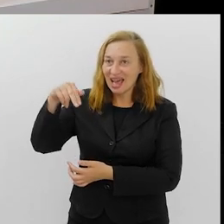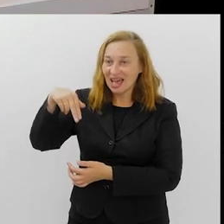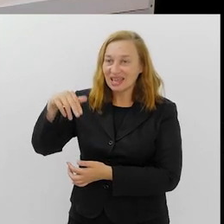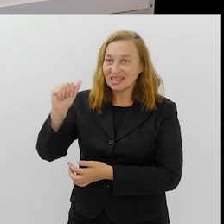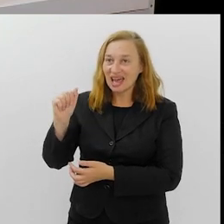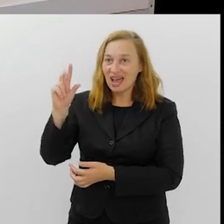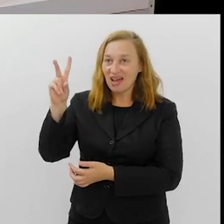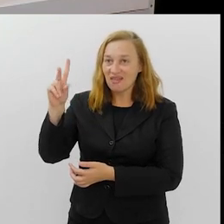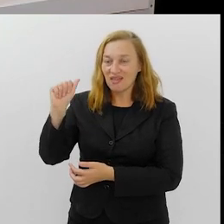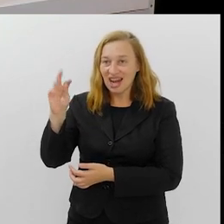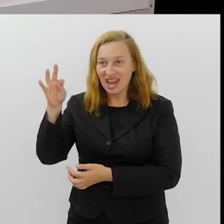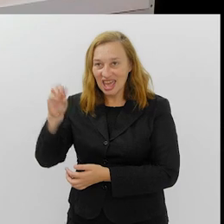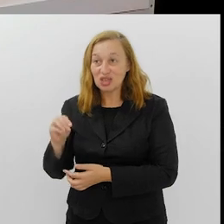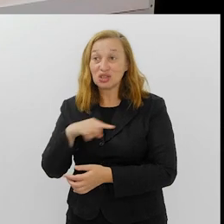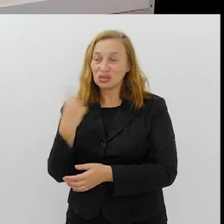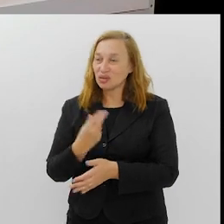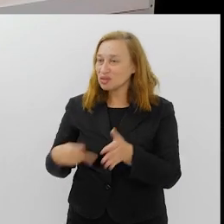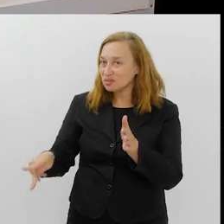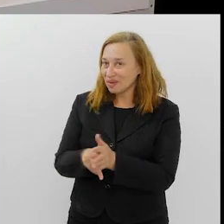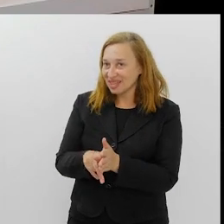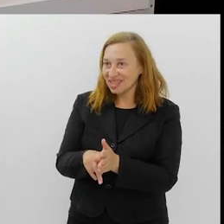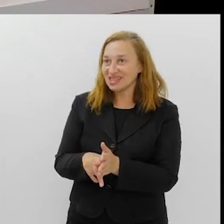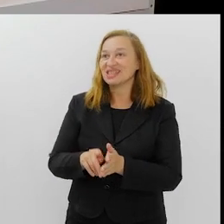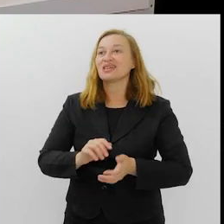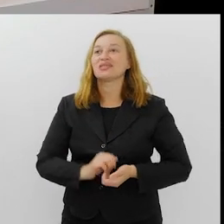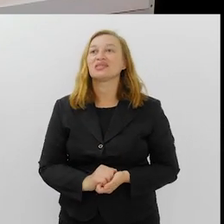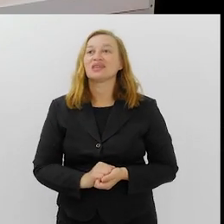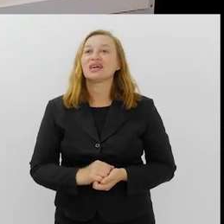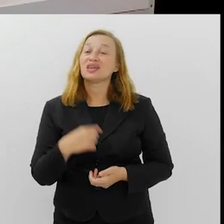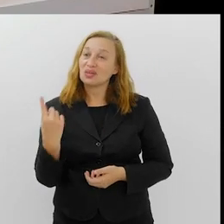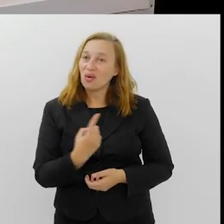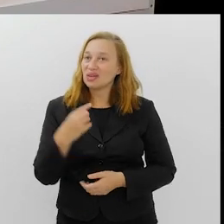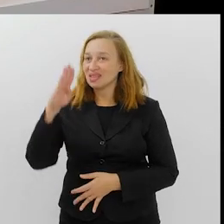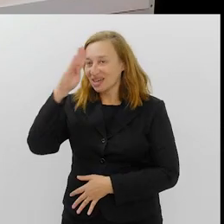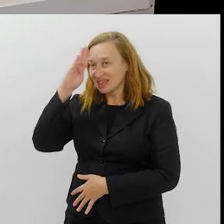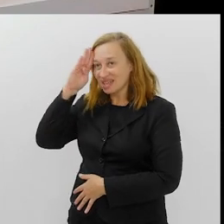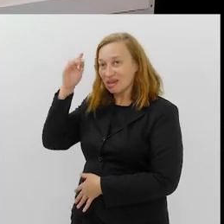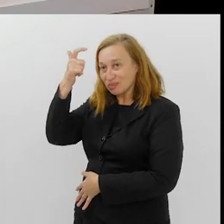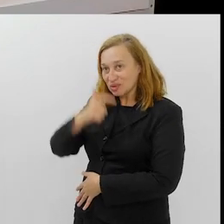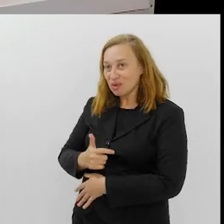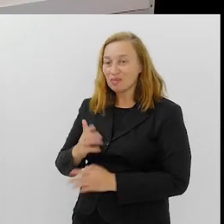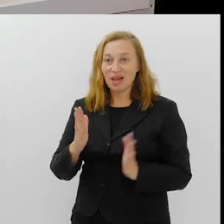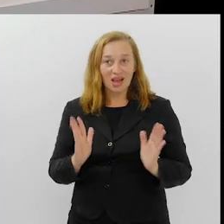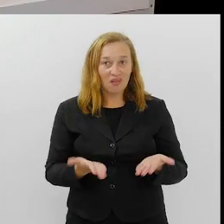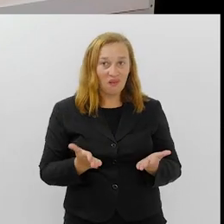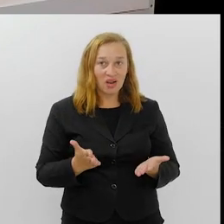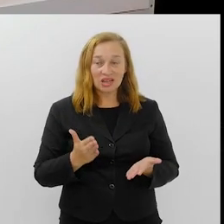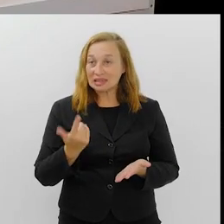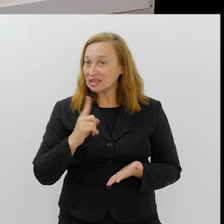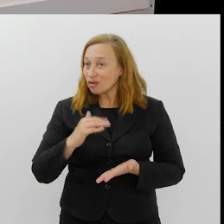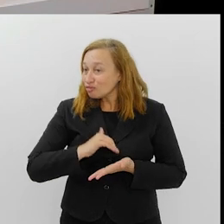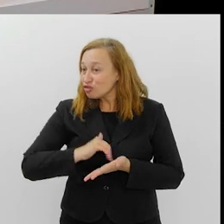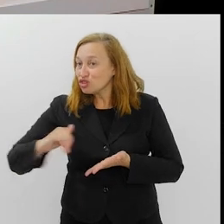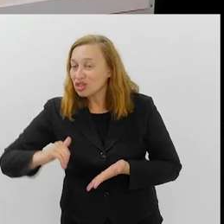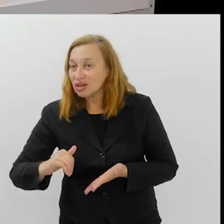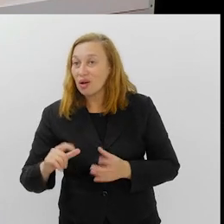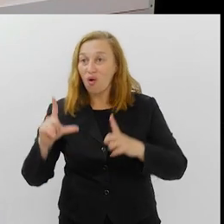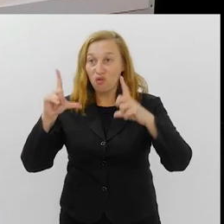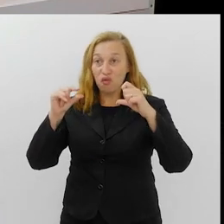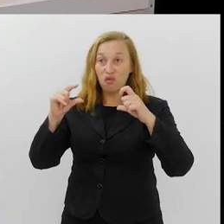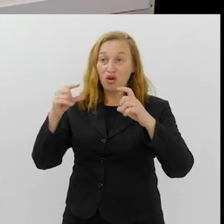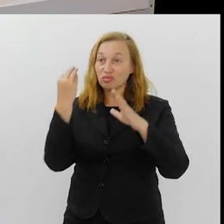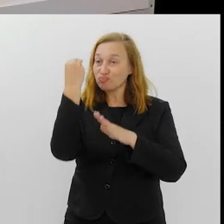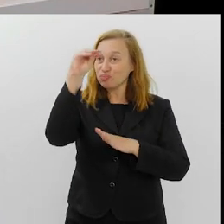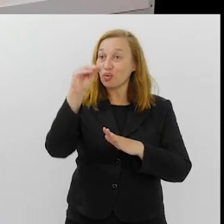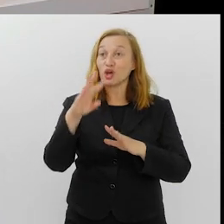criado pelo Cunha. eu faço parte, você faz parte, nós somos... Agora somos acadêmicos. Somos acadêmicos agora. Essa ninguém nos tira mais com a nossa